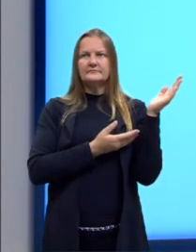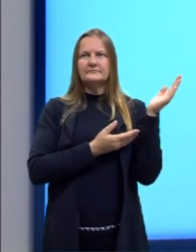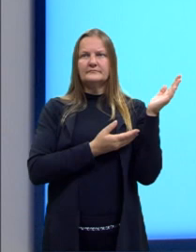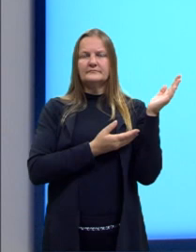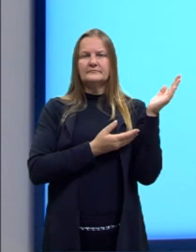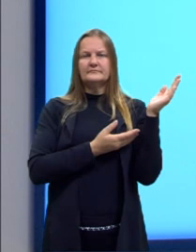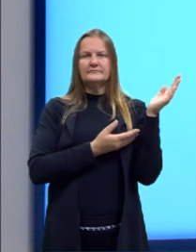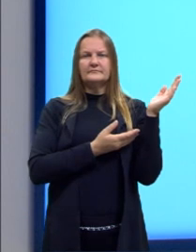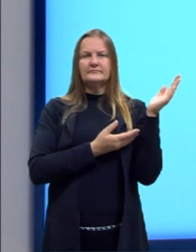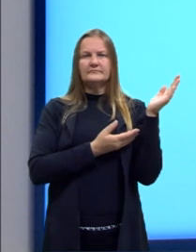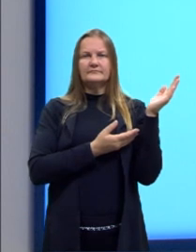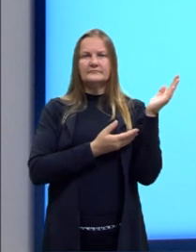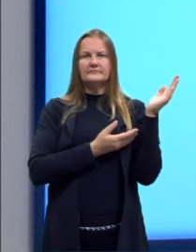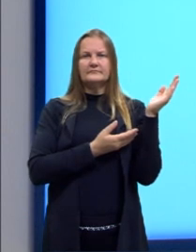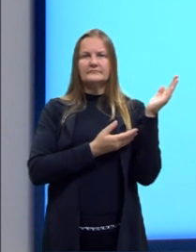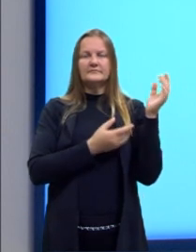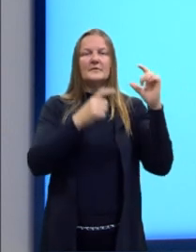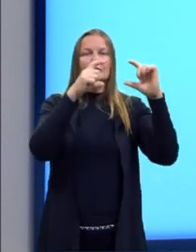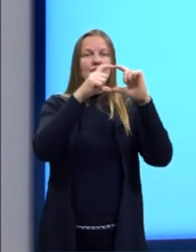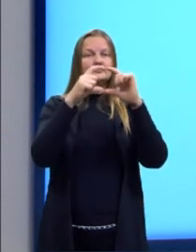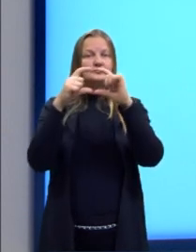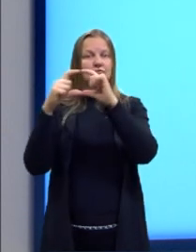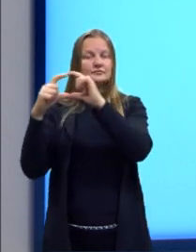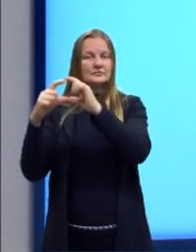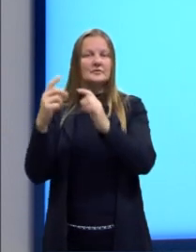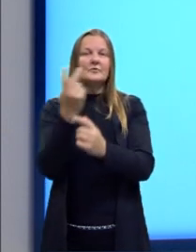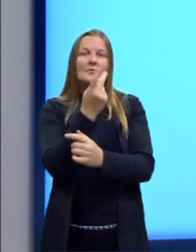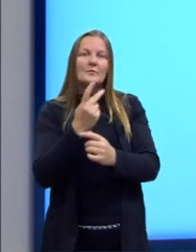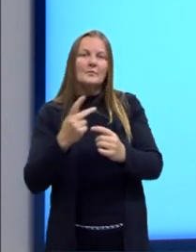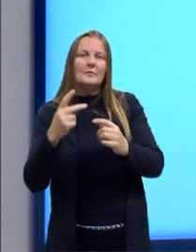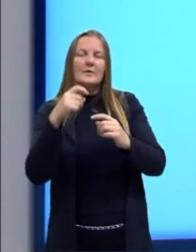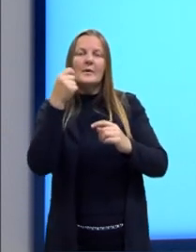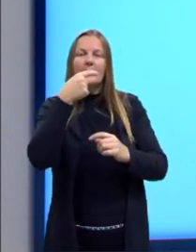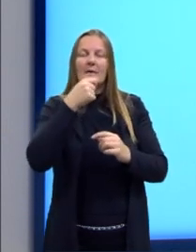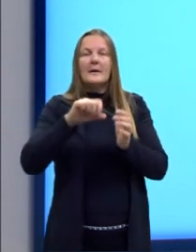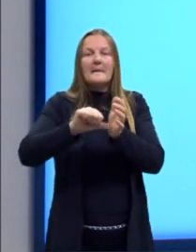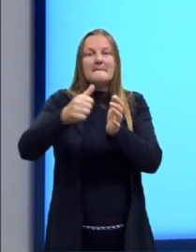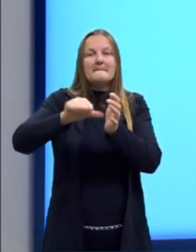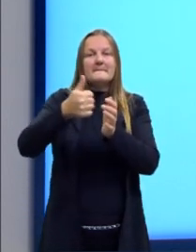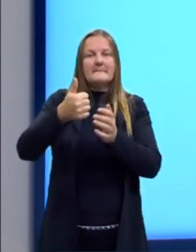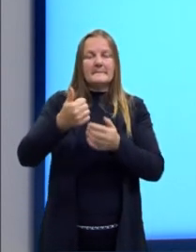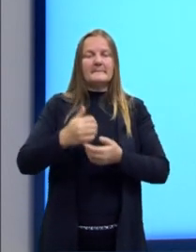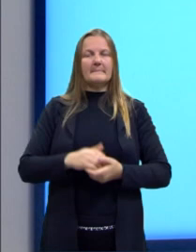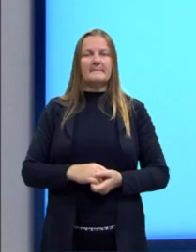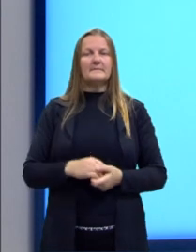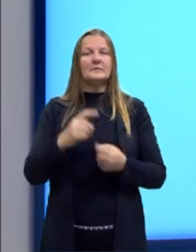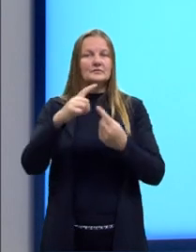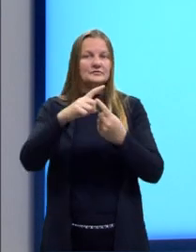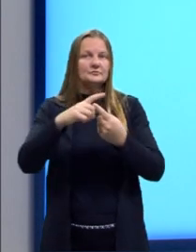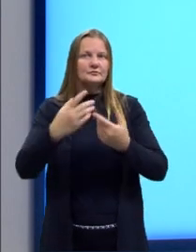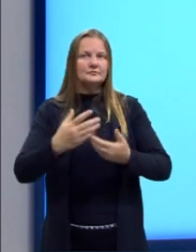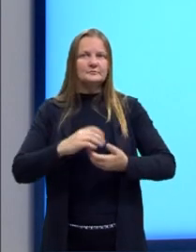as minhas duas tirinhas estão na primeira condicional. Ok?